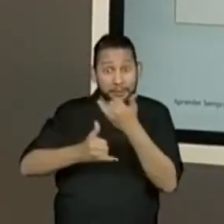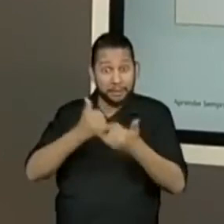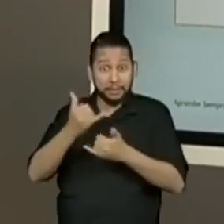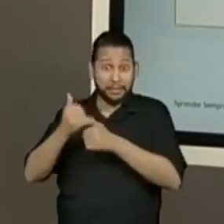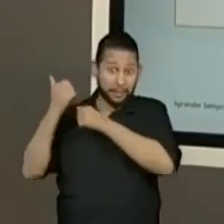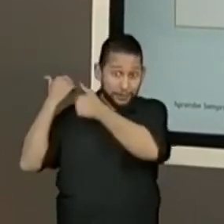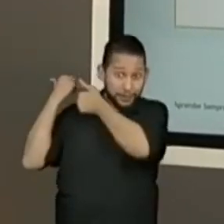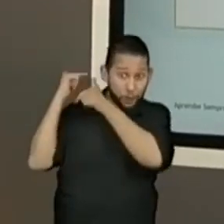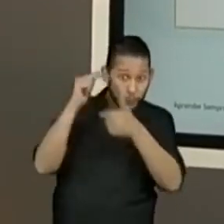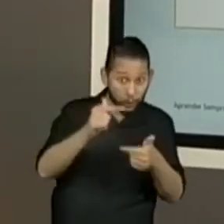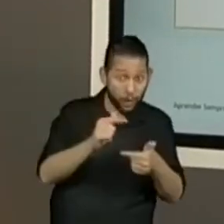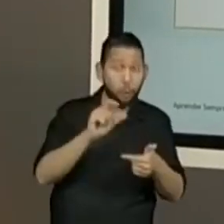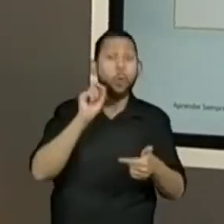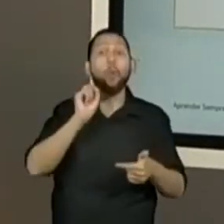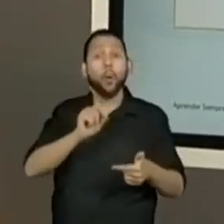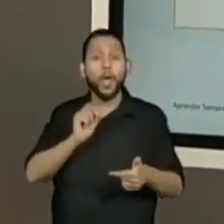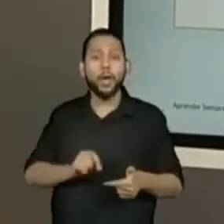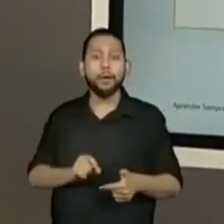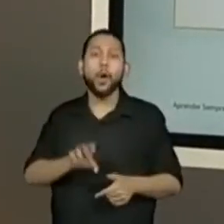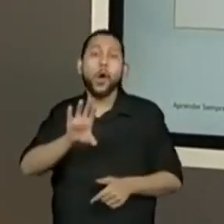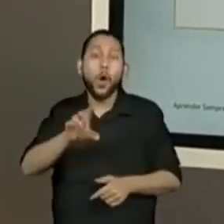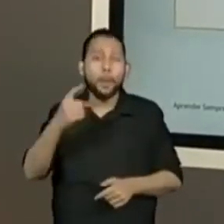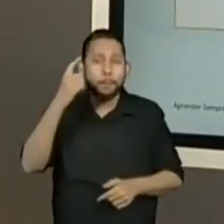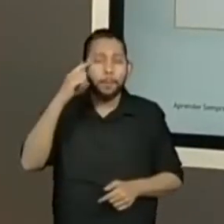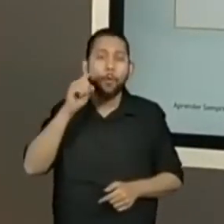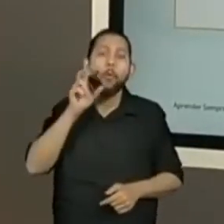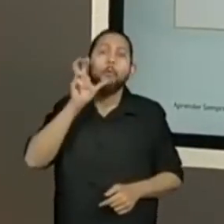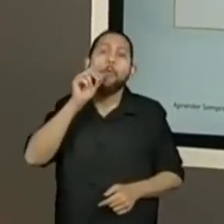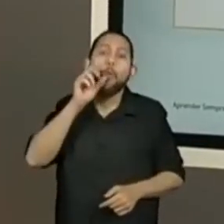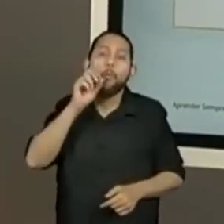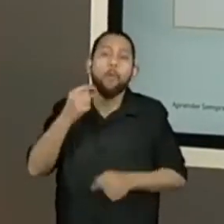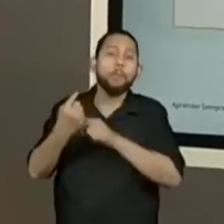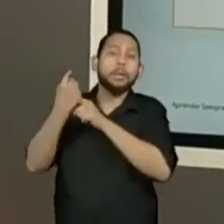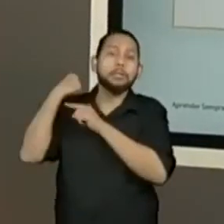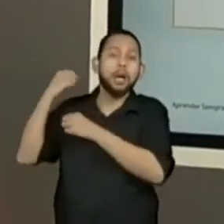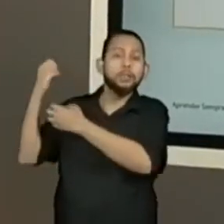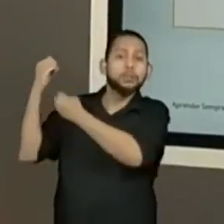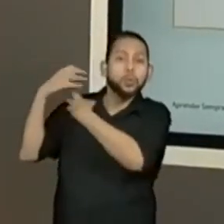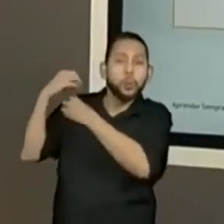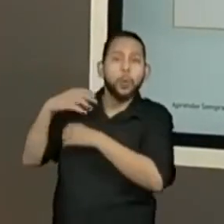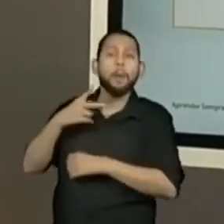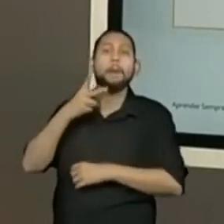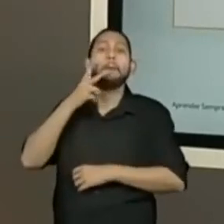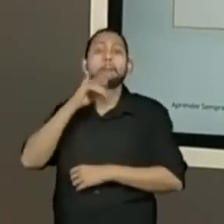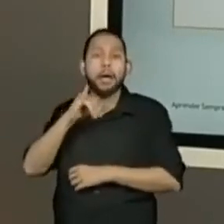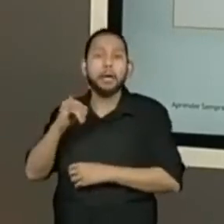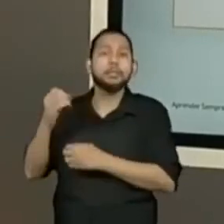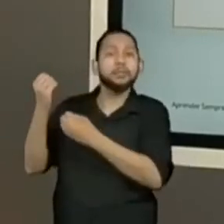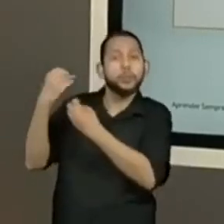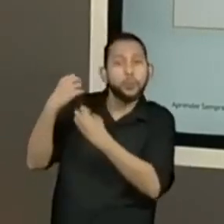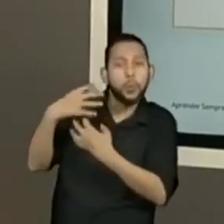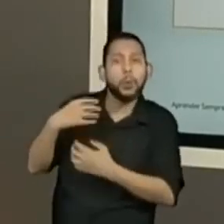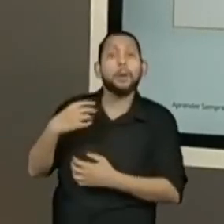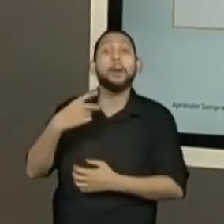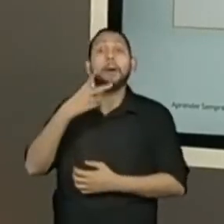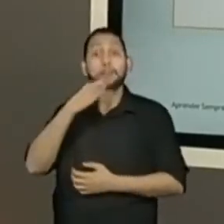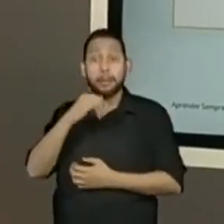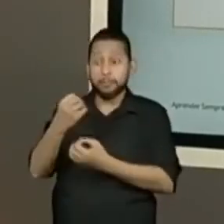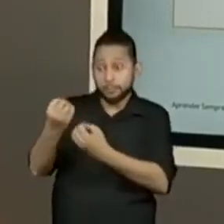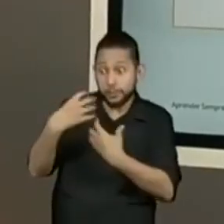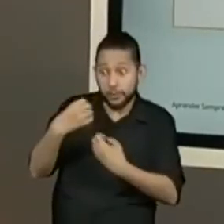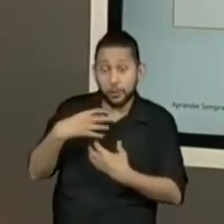são aquelas brincadeiras que passam de gerações para de gerações. E é isso que durante essa semana a gente vai estar aí